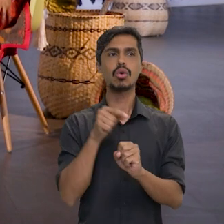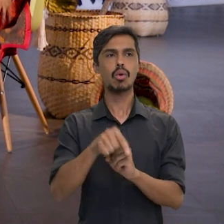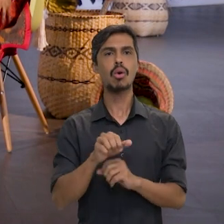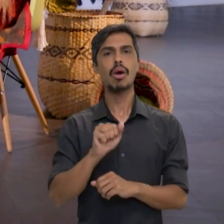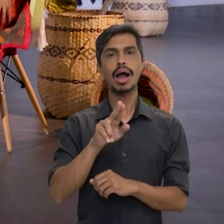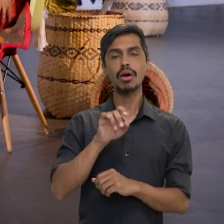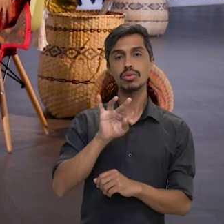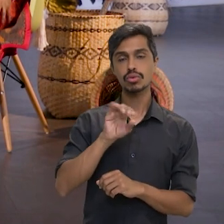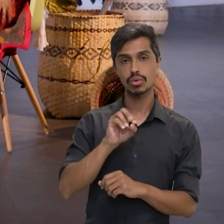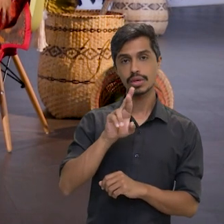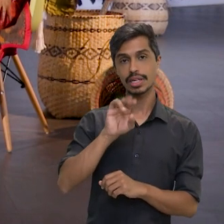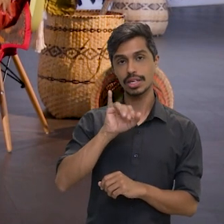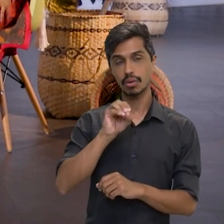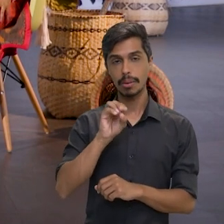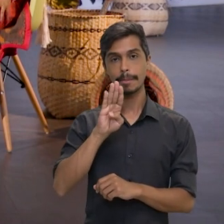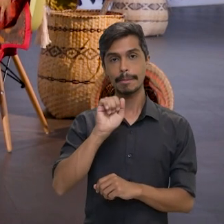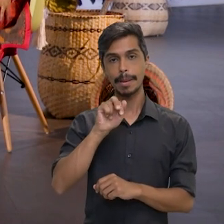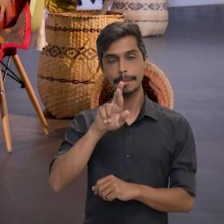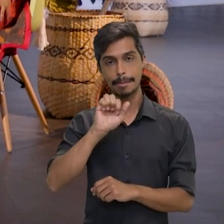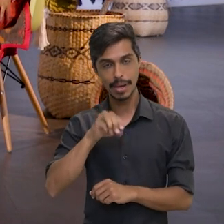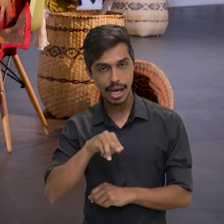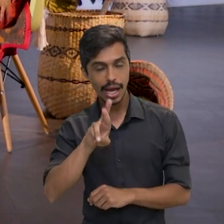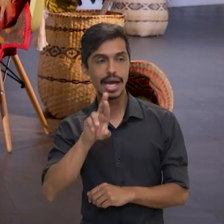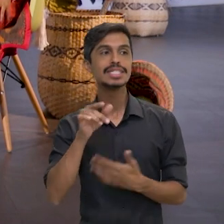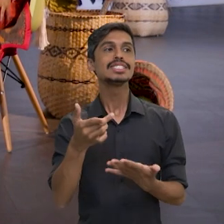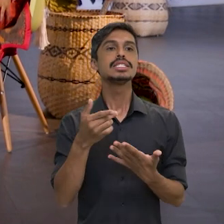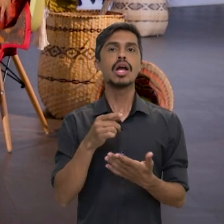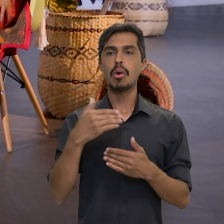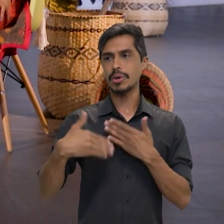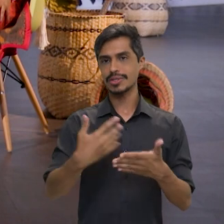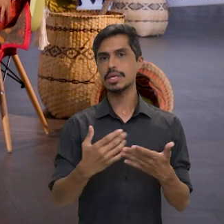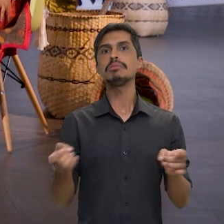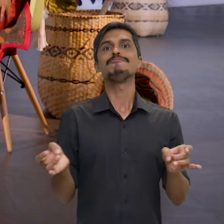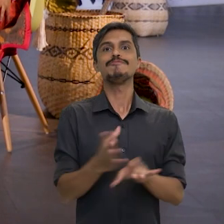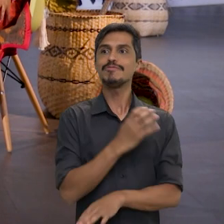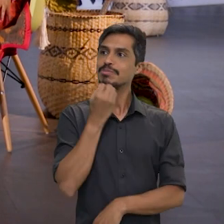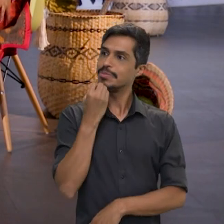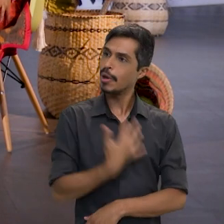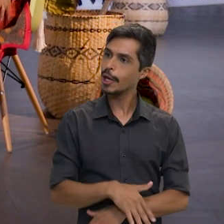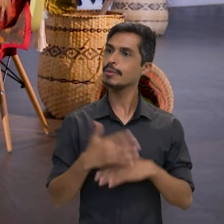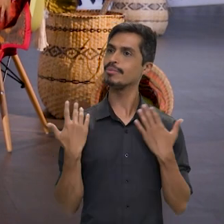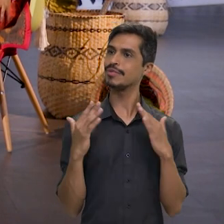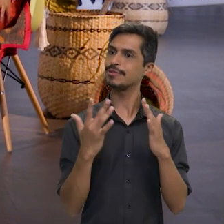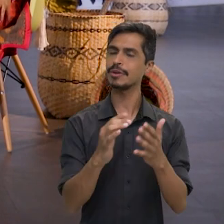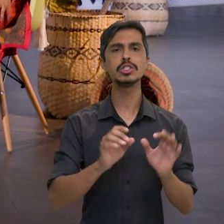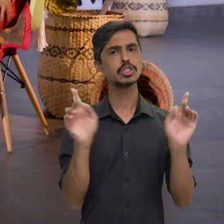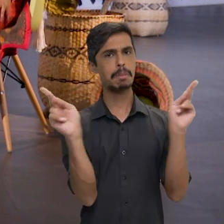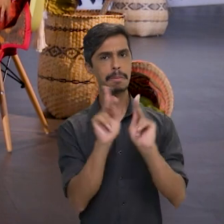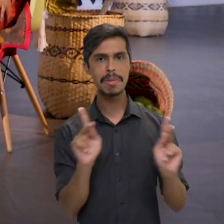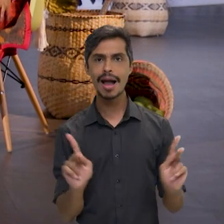com o Alto Rio Guamá. Foi um processo bem concluído, bem sucedido, né?